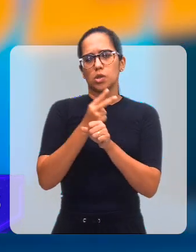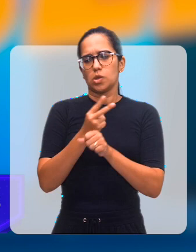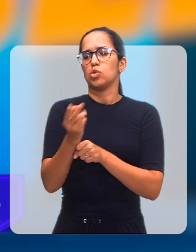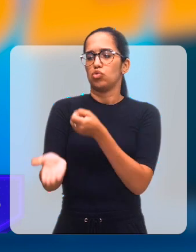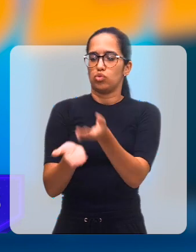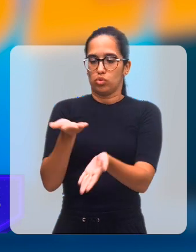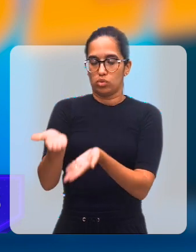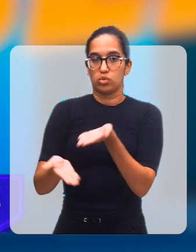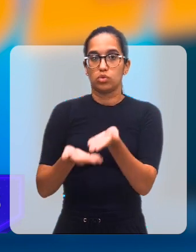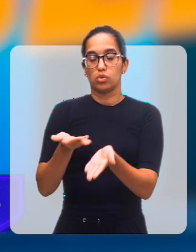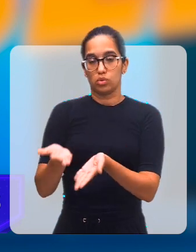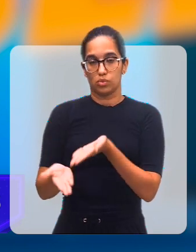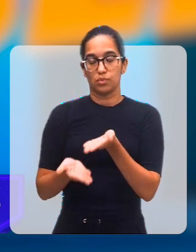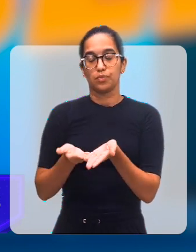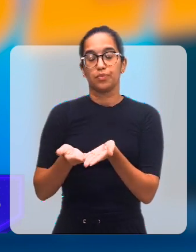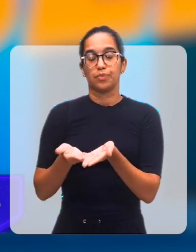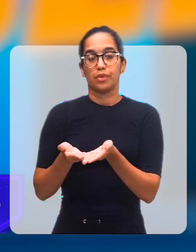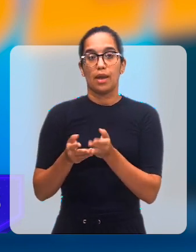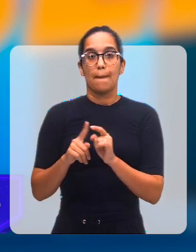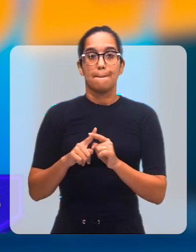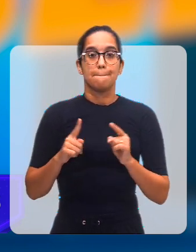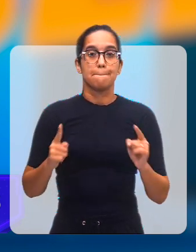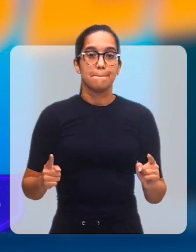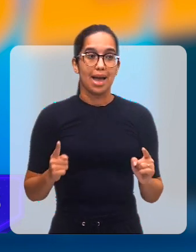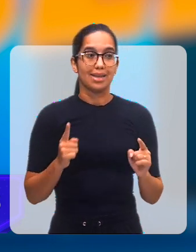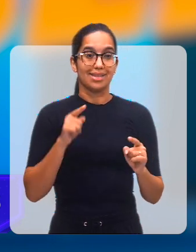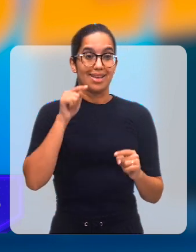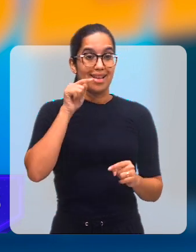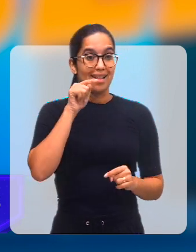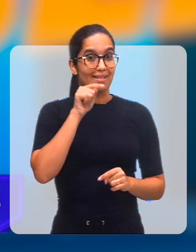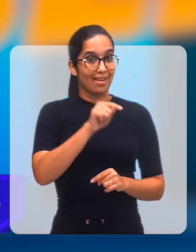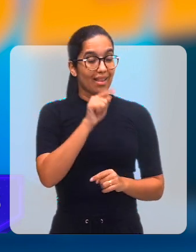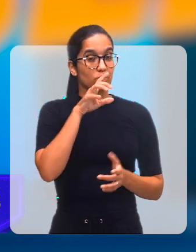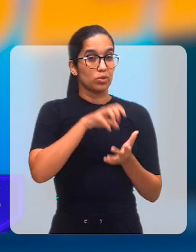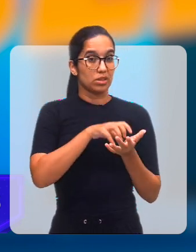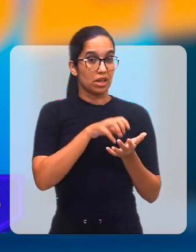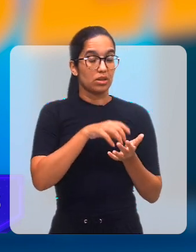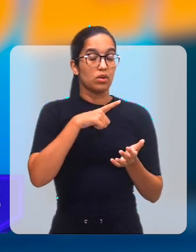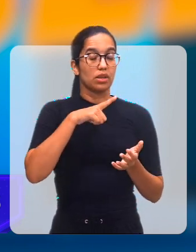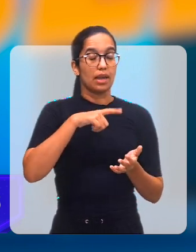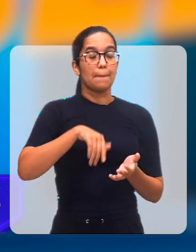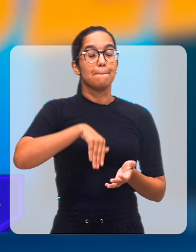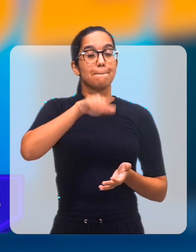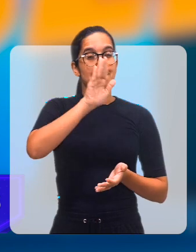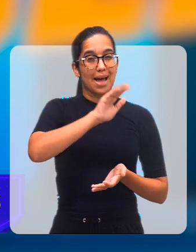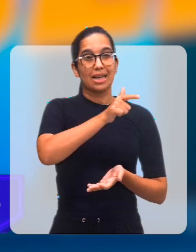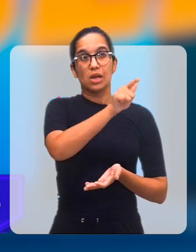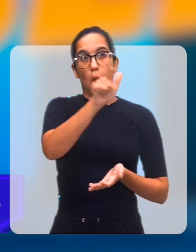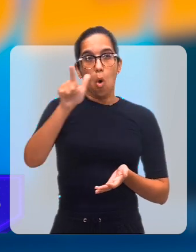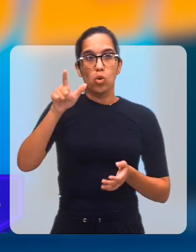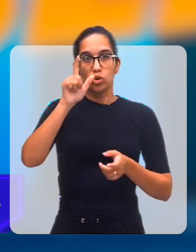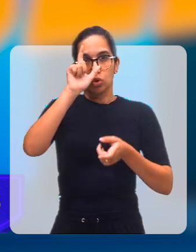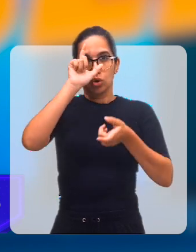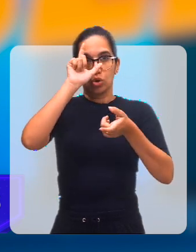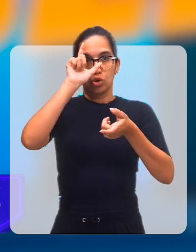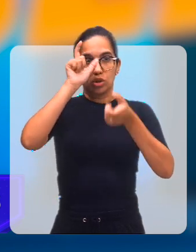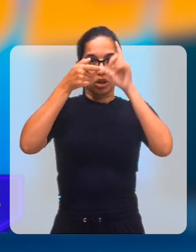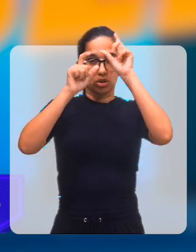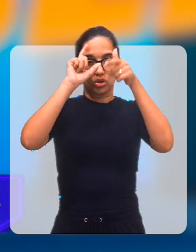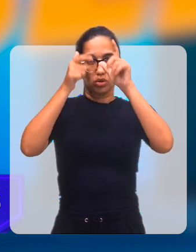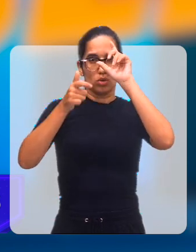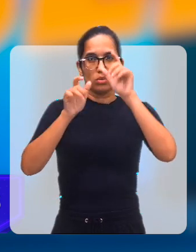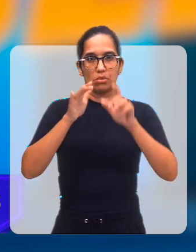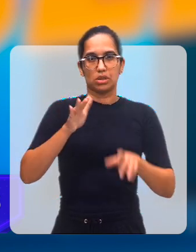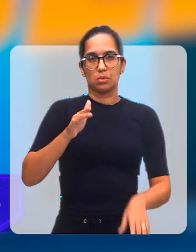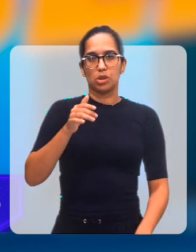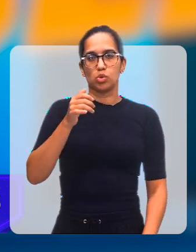nossos casos, não só são alunos com dislexia, é por isso que nós colocamos essa média de nove meses, a